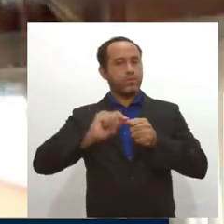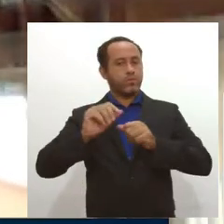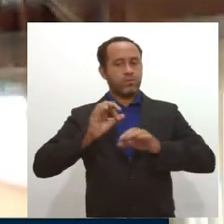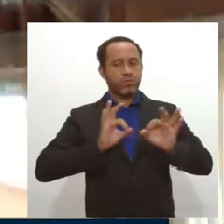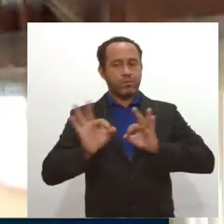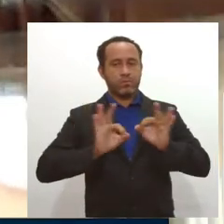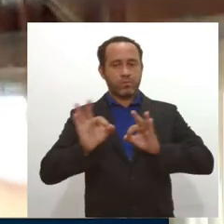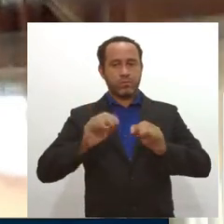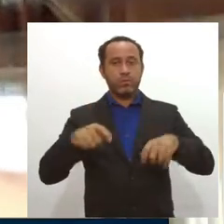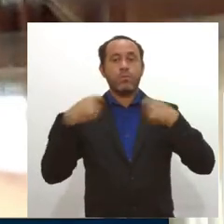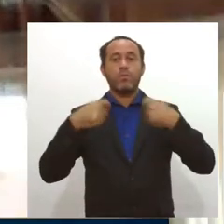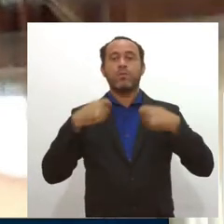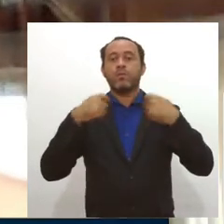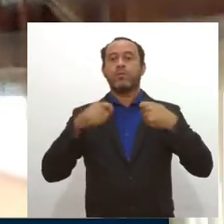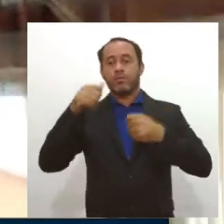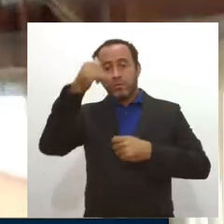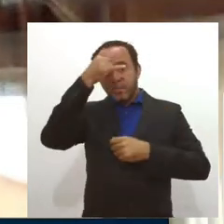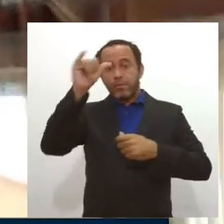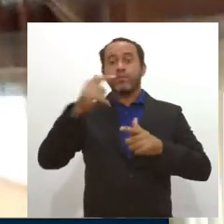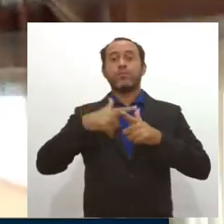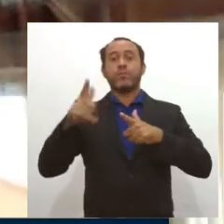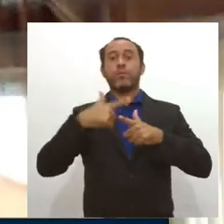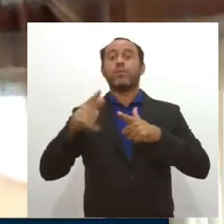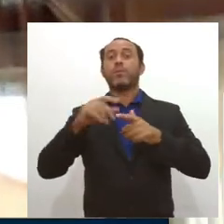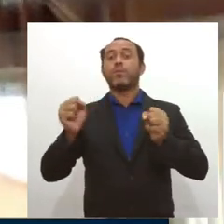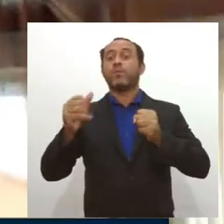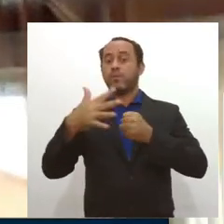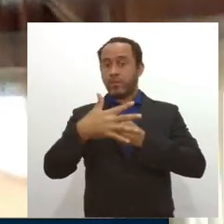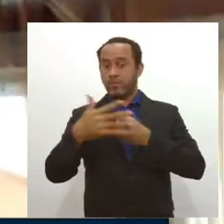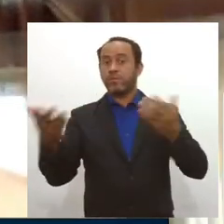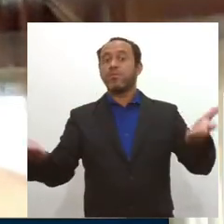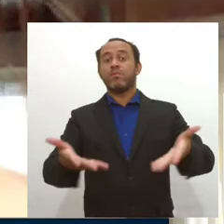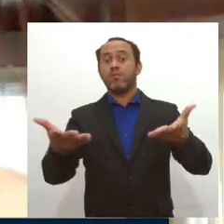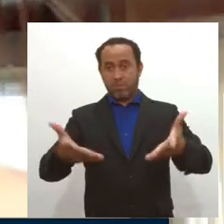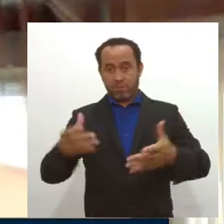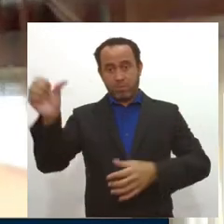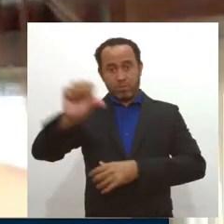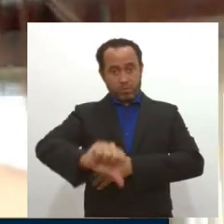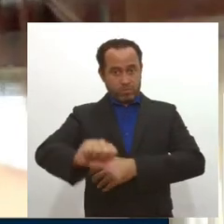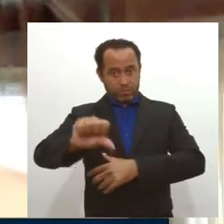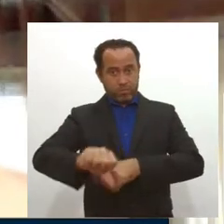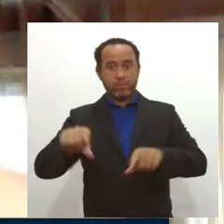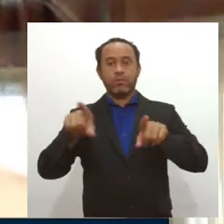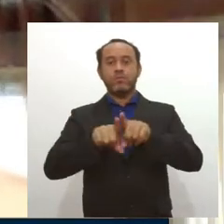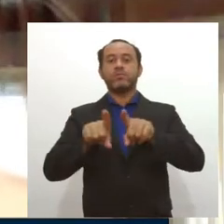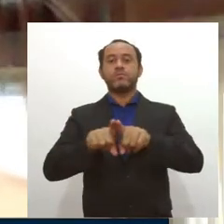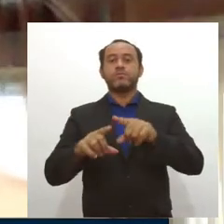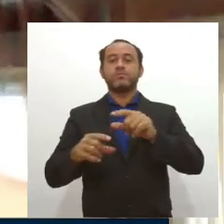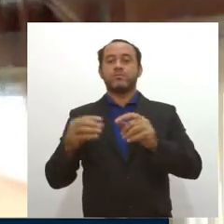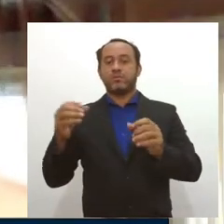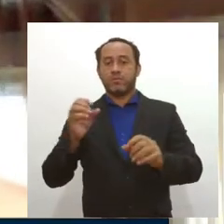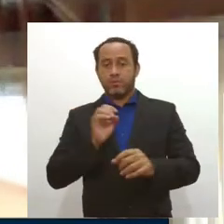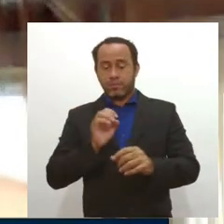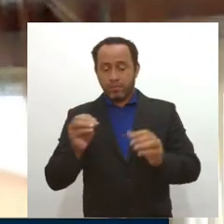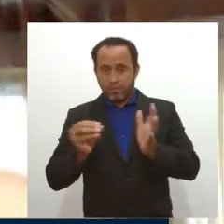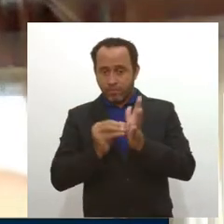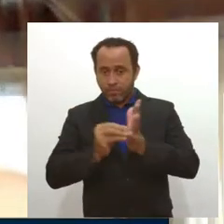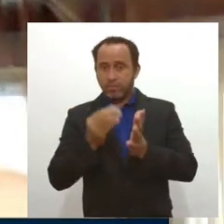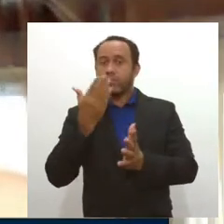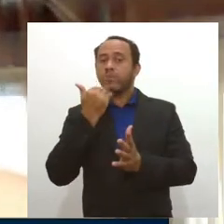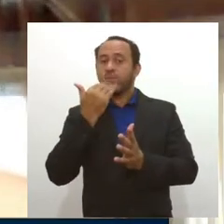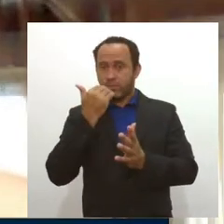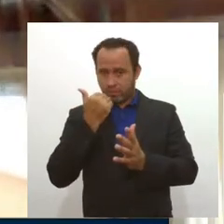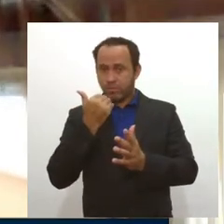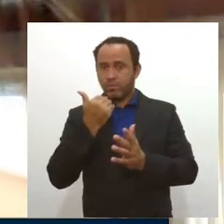necessários para evitar o atual cenário da pandemia no Brasil. Irã Barbosa também falou da insegurança alimentar e afirmou que a